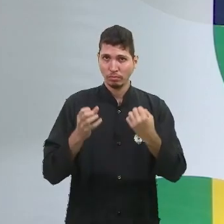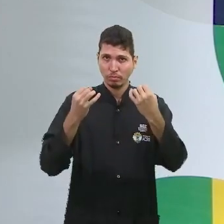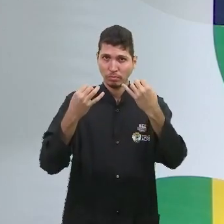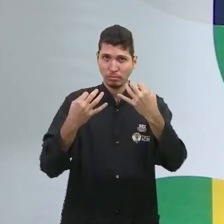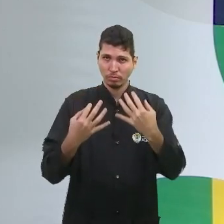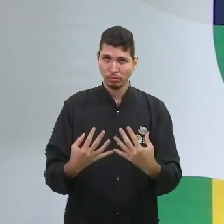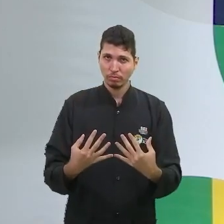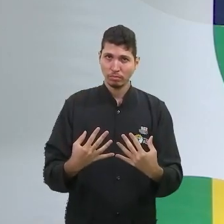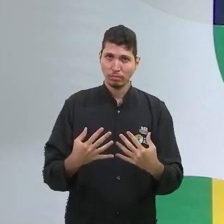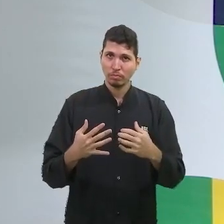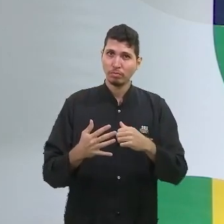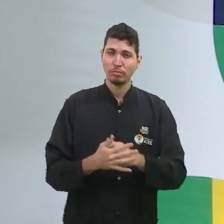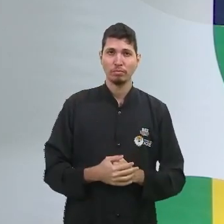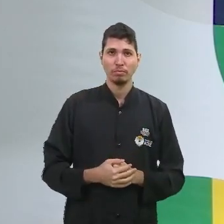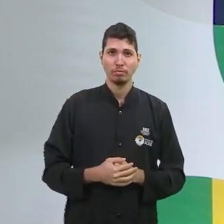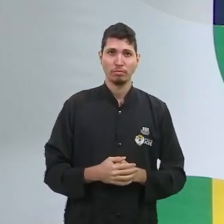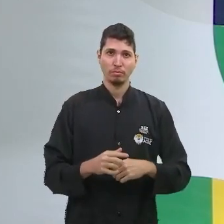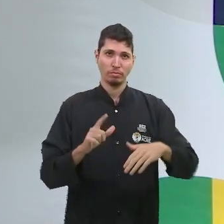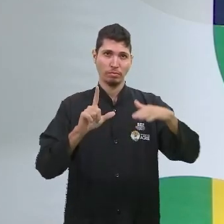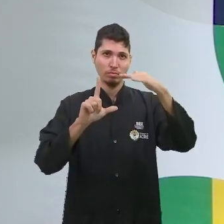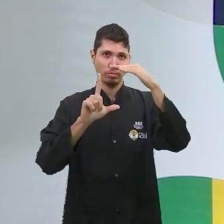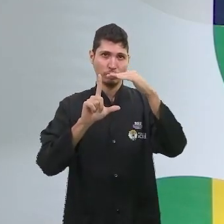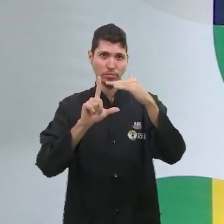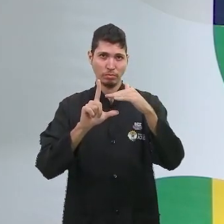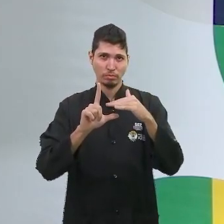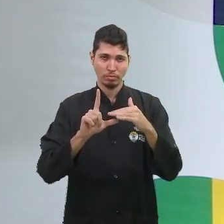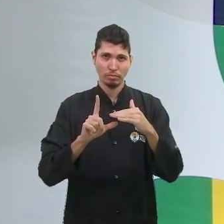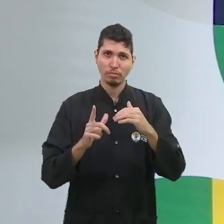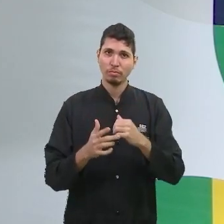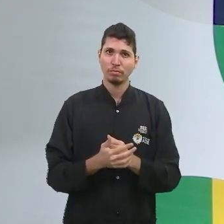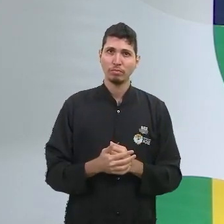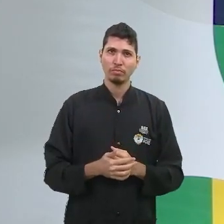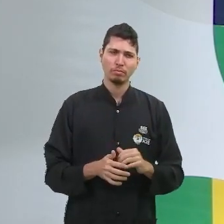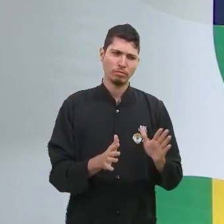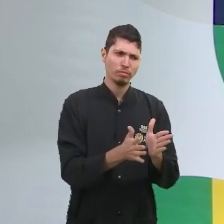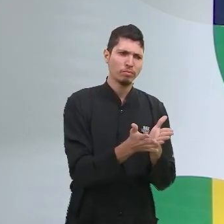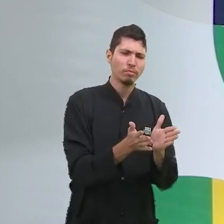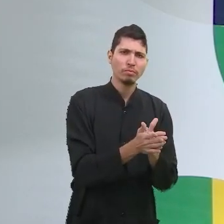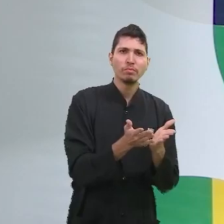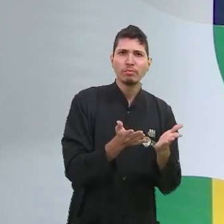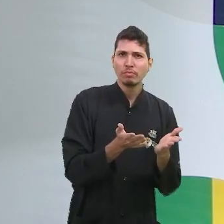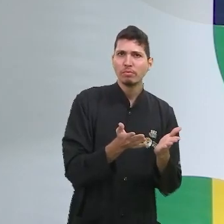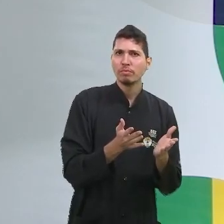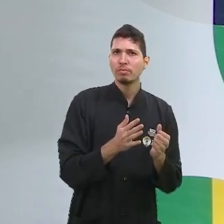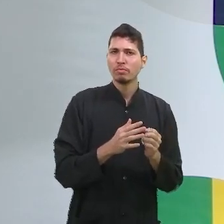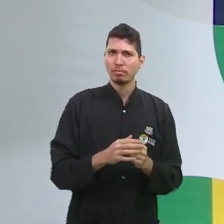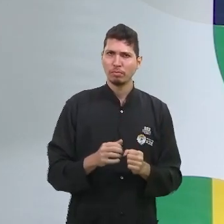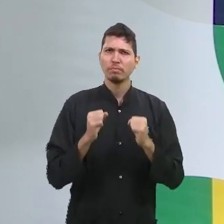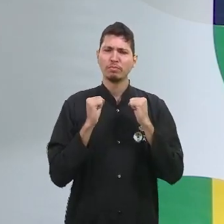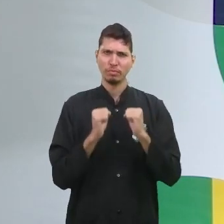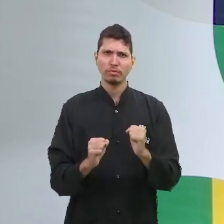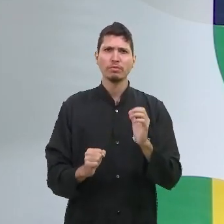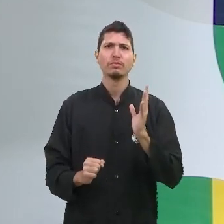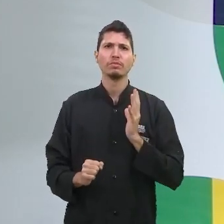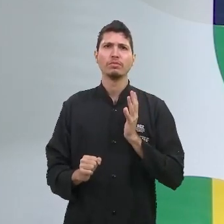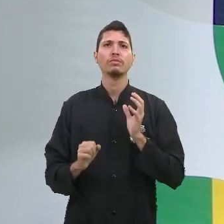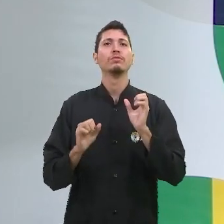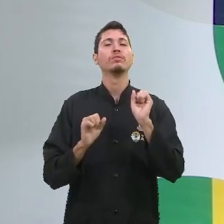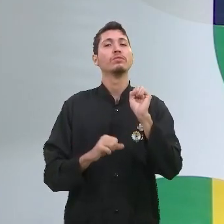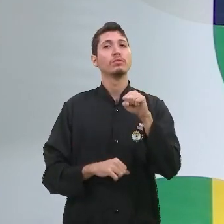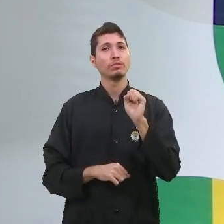ascensão social. Mas uma pessoa de baixa renda pode se tornar rico? Sim, pode ocorrer. Mas os casos são